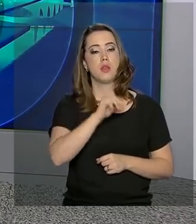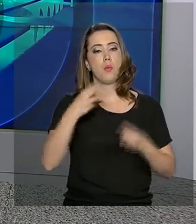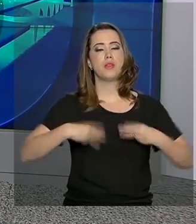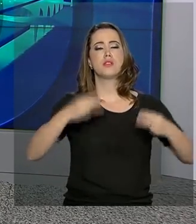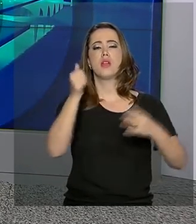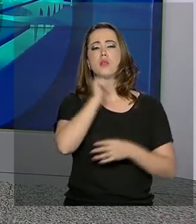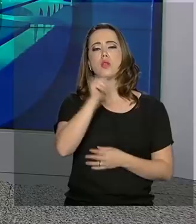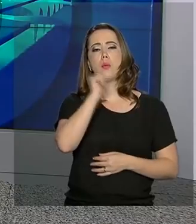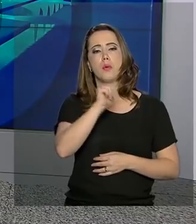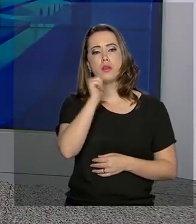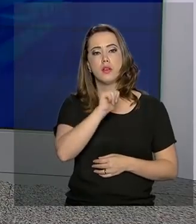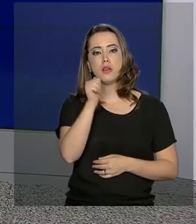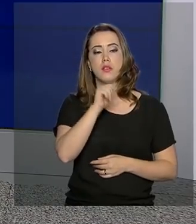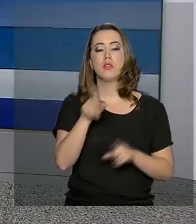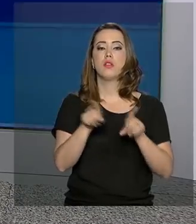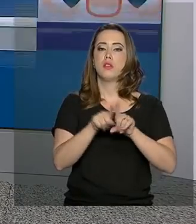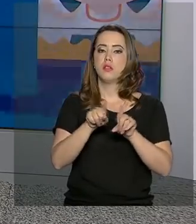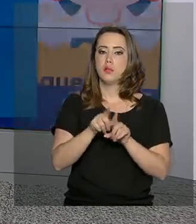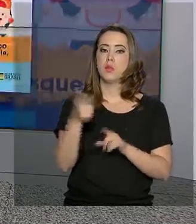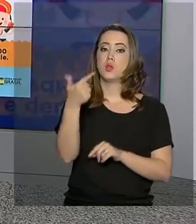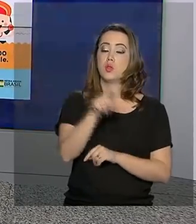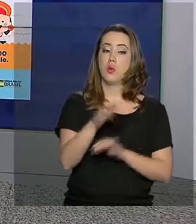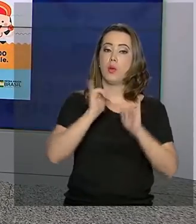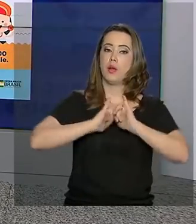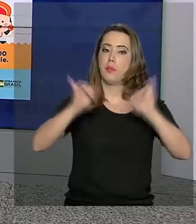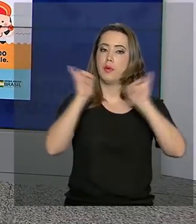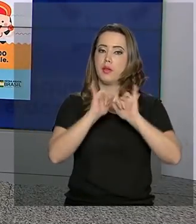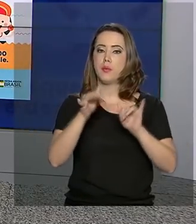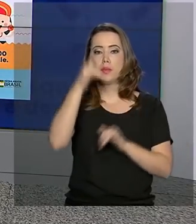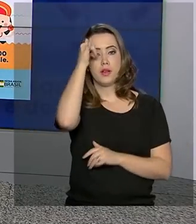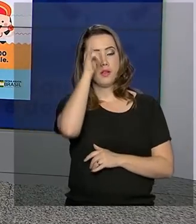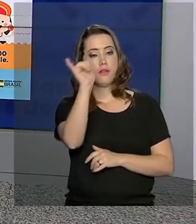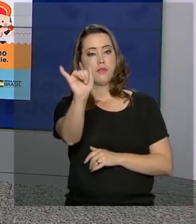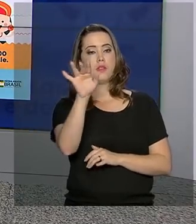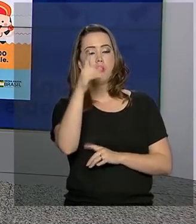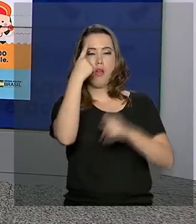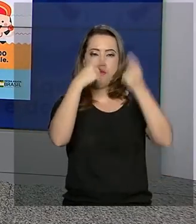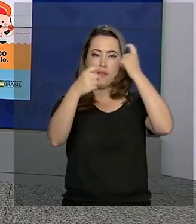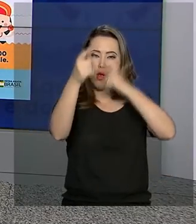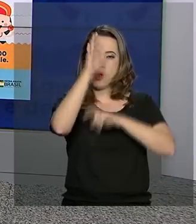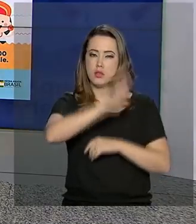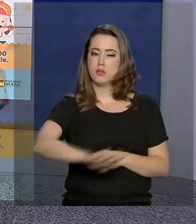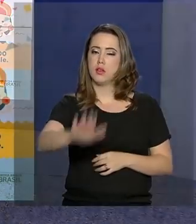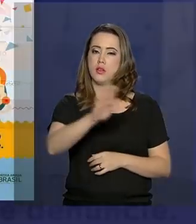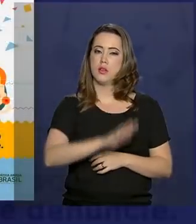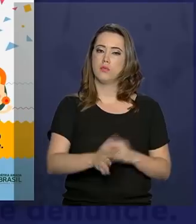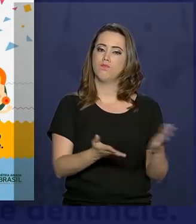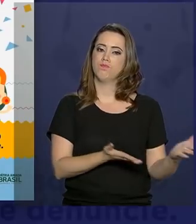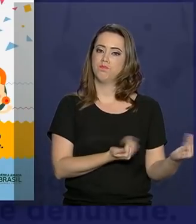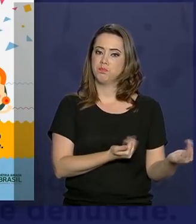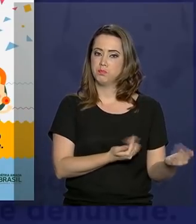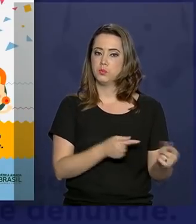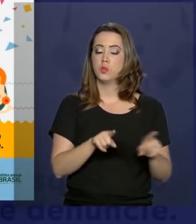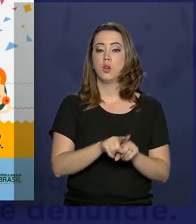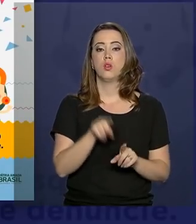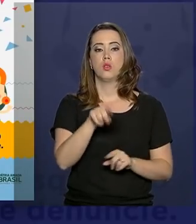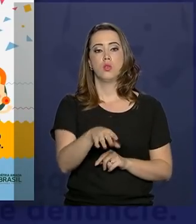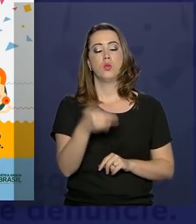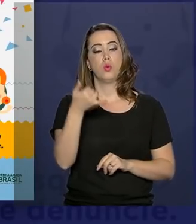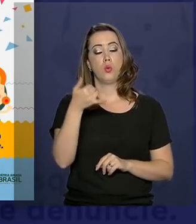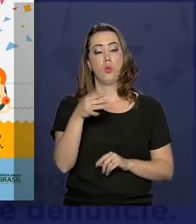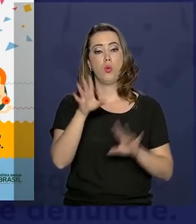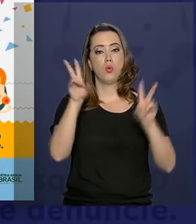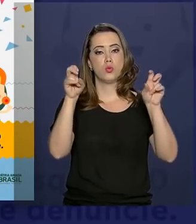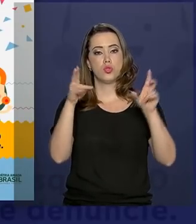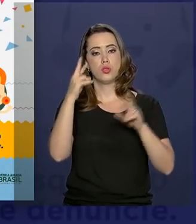Família e Direitos Humanos tem também uma campanha para combater a violência contra a criança e o adolescente. Com o título